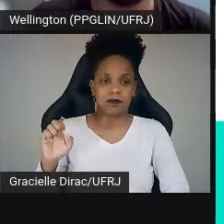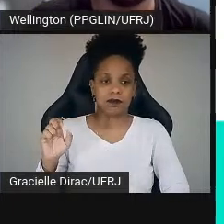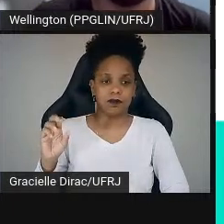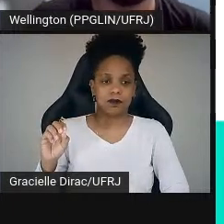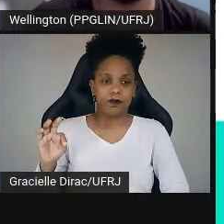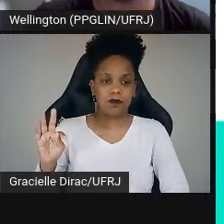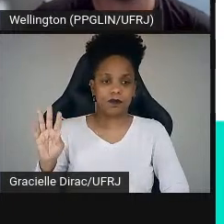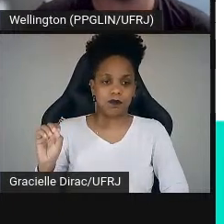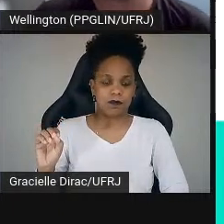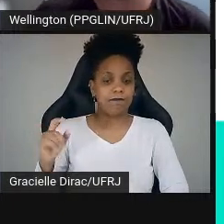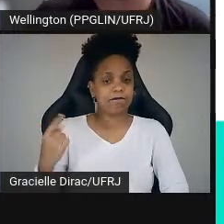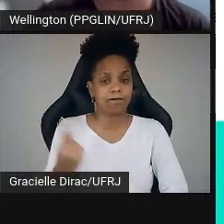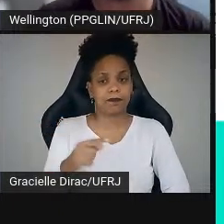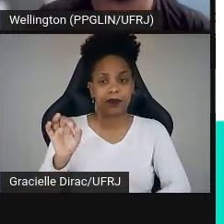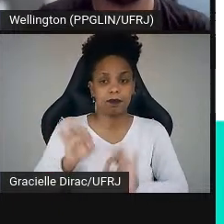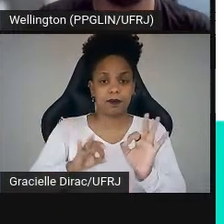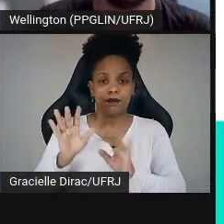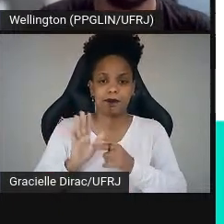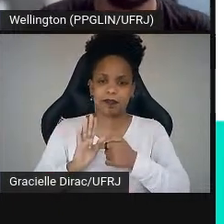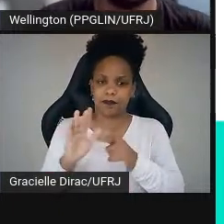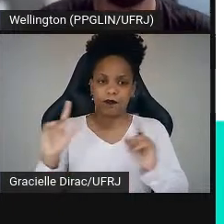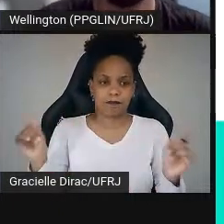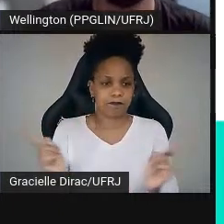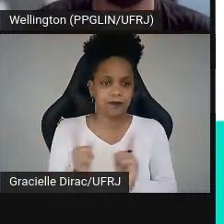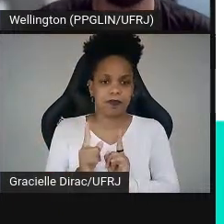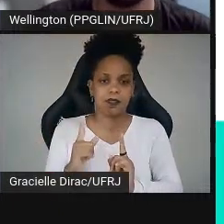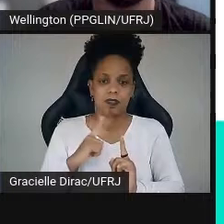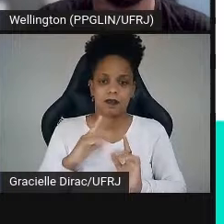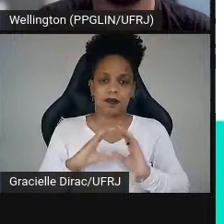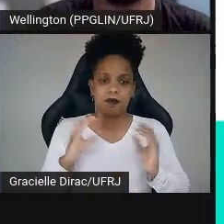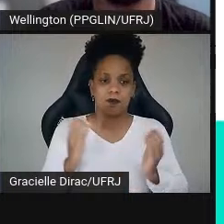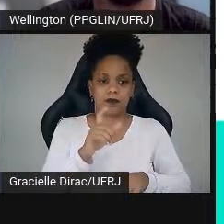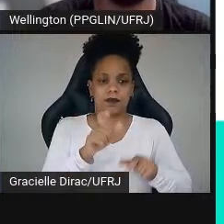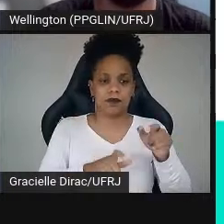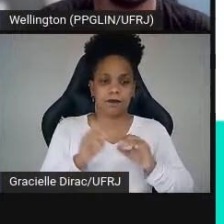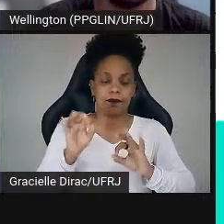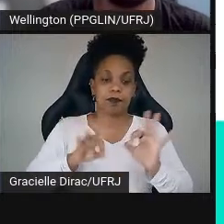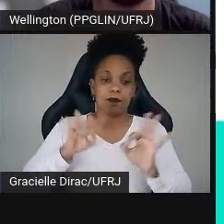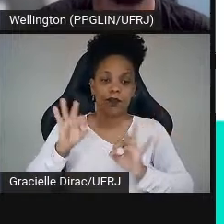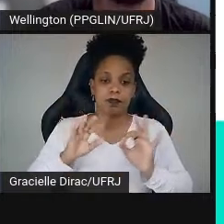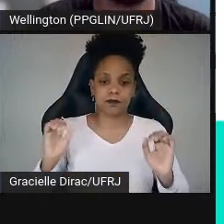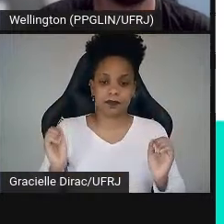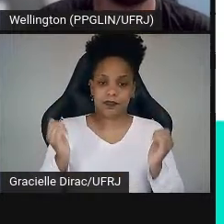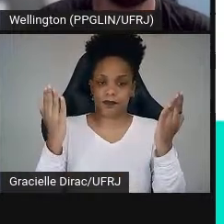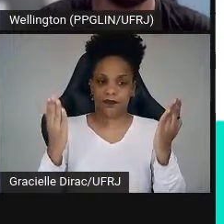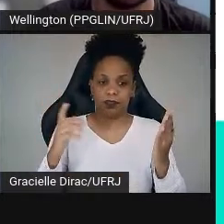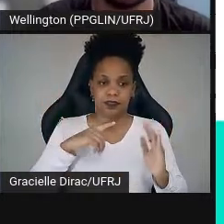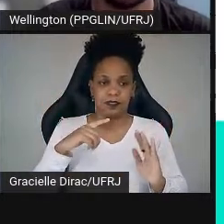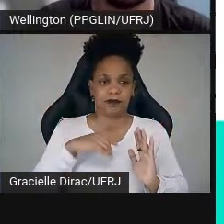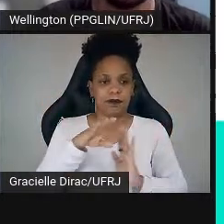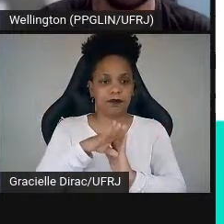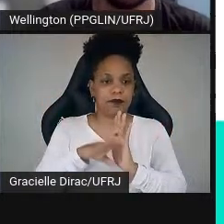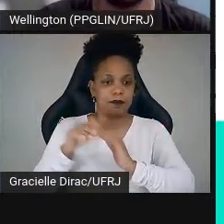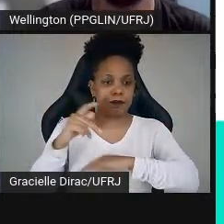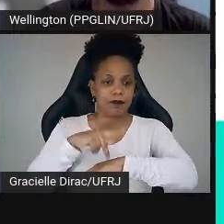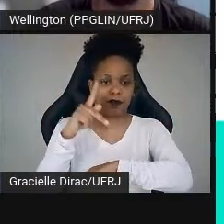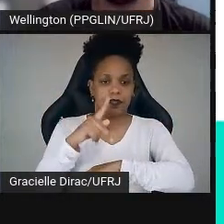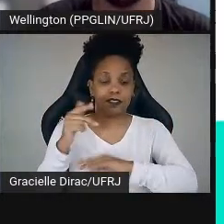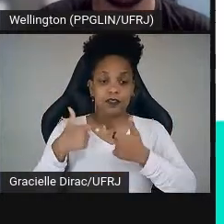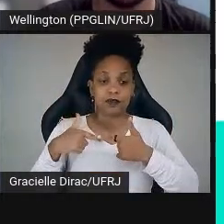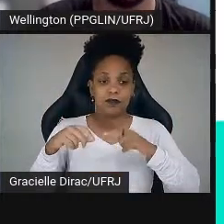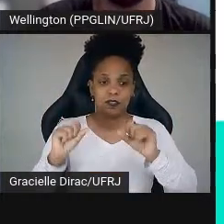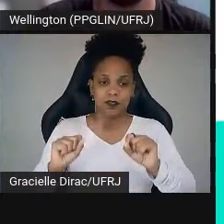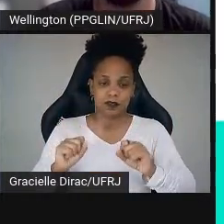preparou essa apresentaçãozinha para vocês sobre a comissão permanente de organização de eventos do Programa de Pós-Graduação em Linguística,